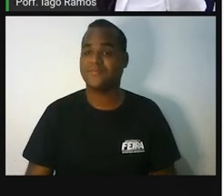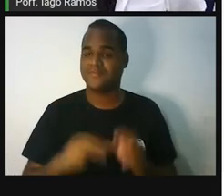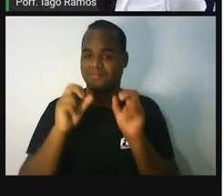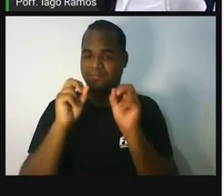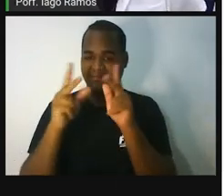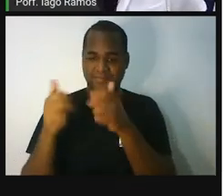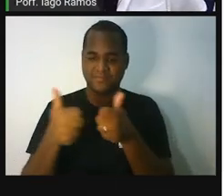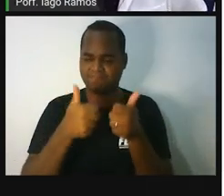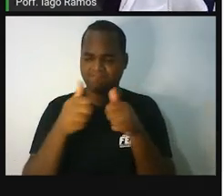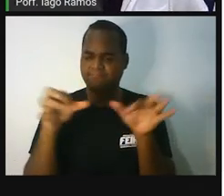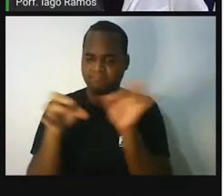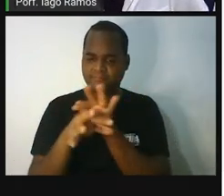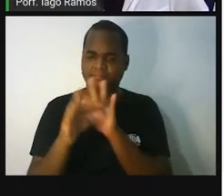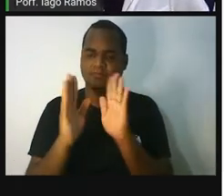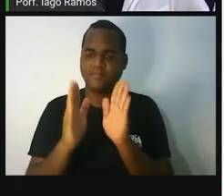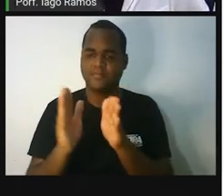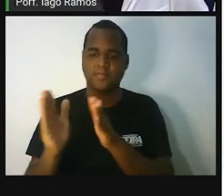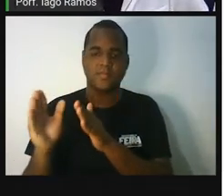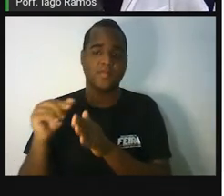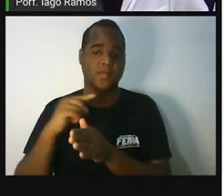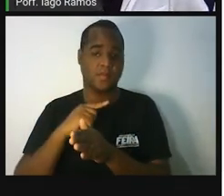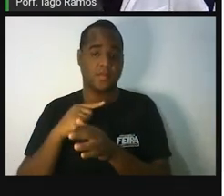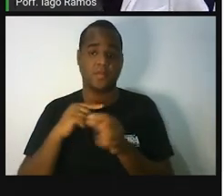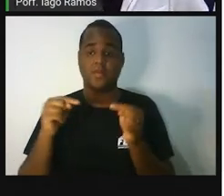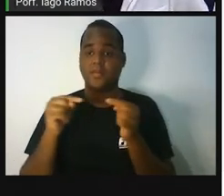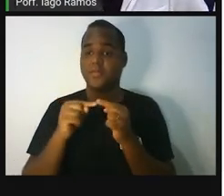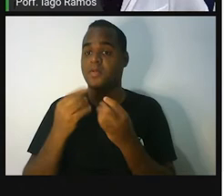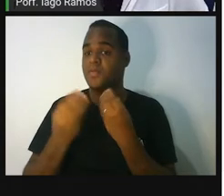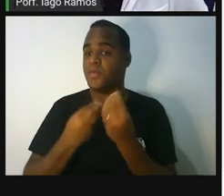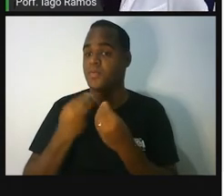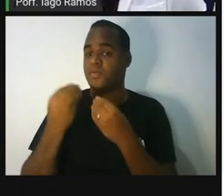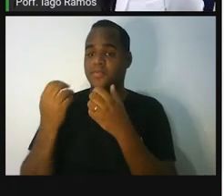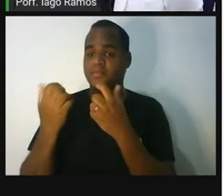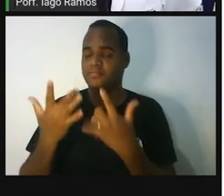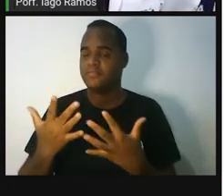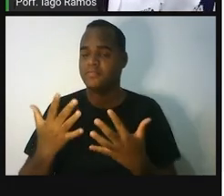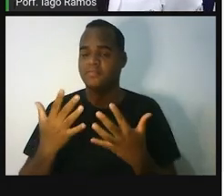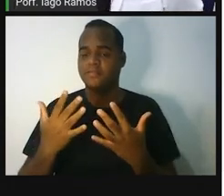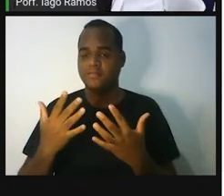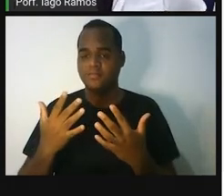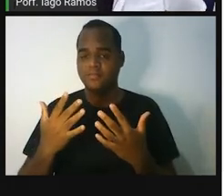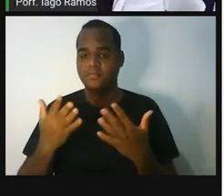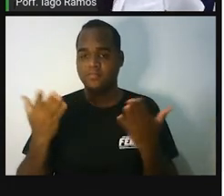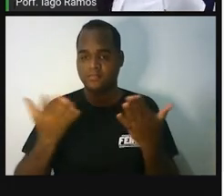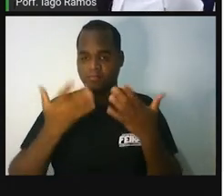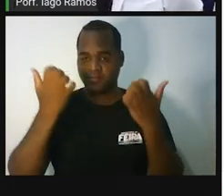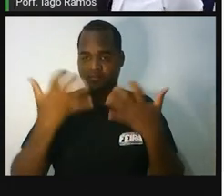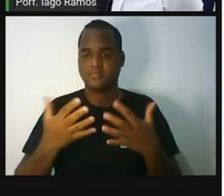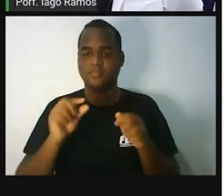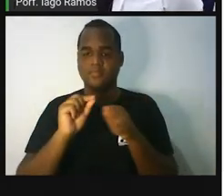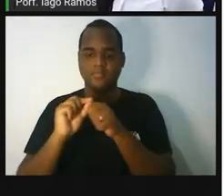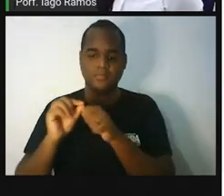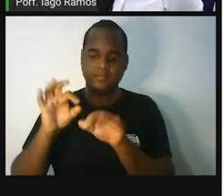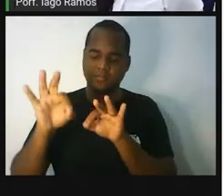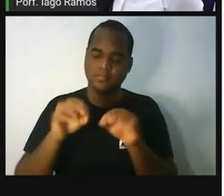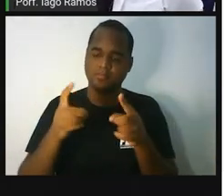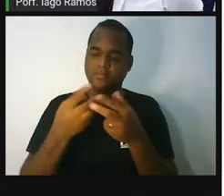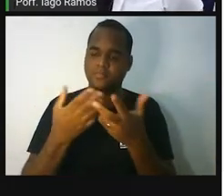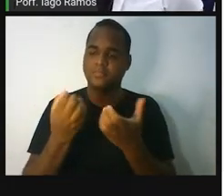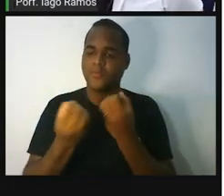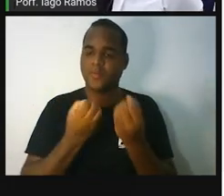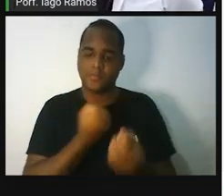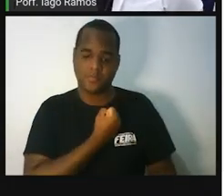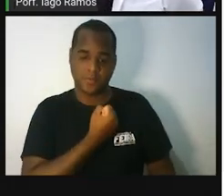Prontinho. Acabou. Acabou, professor. É. Agora, o que você vai fazer? Você vai olhar para